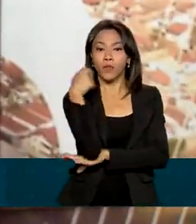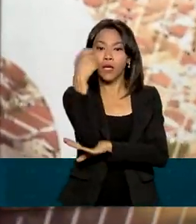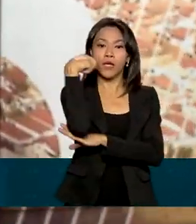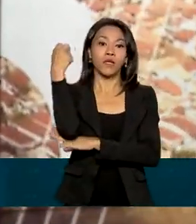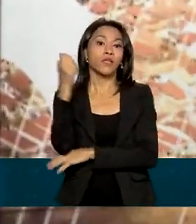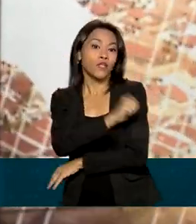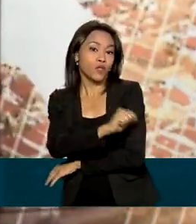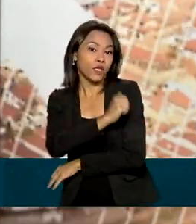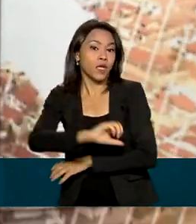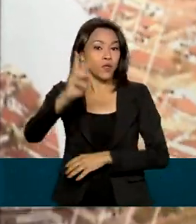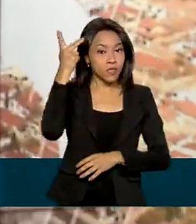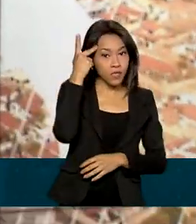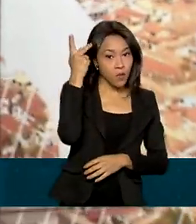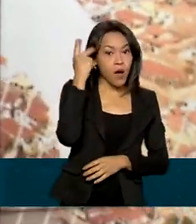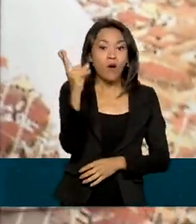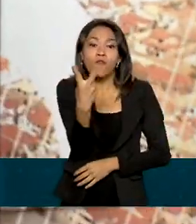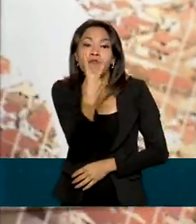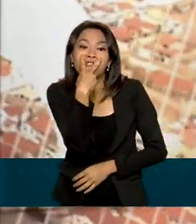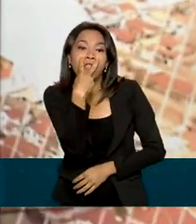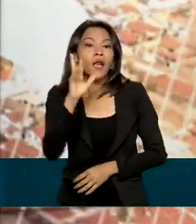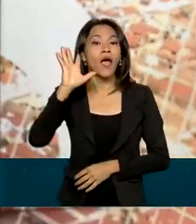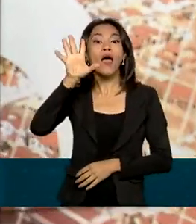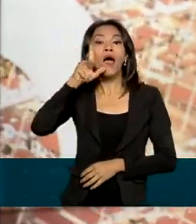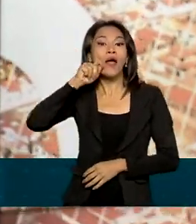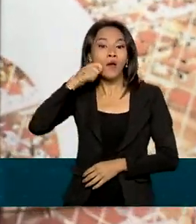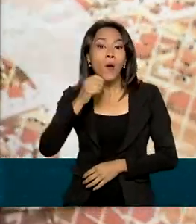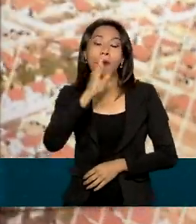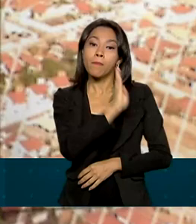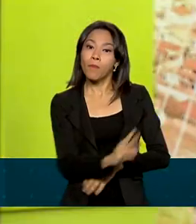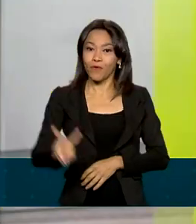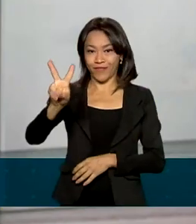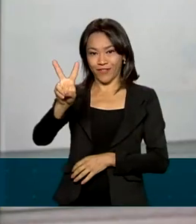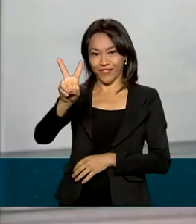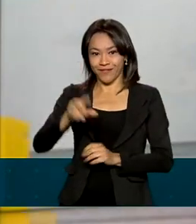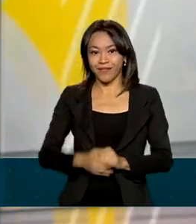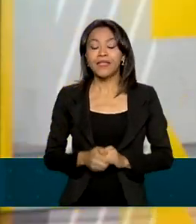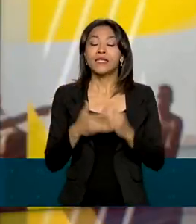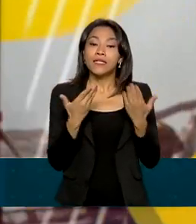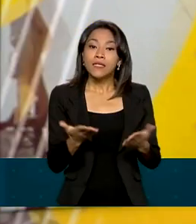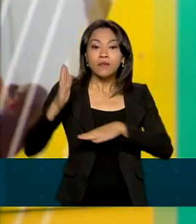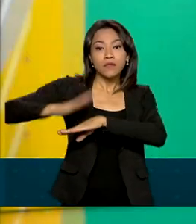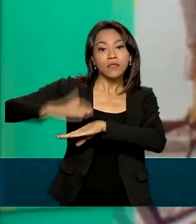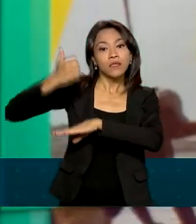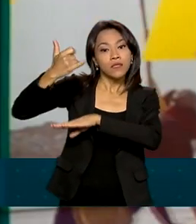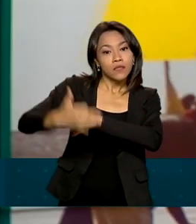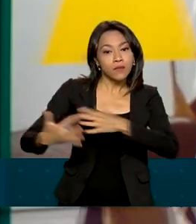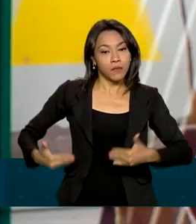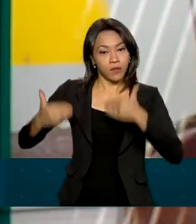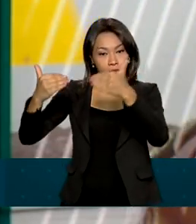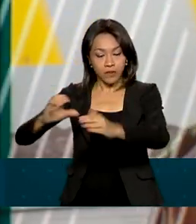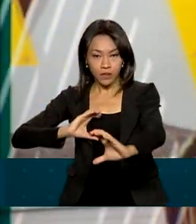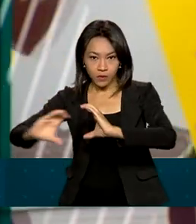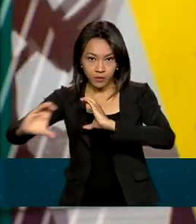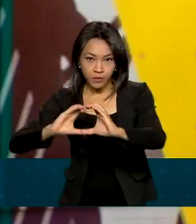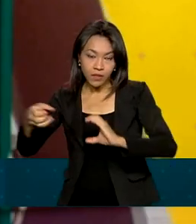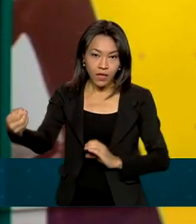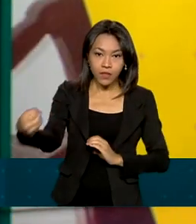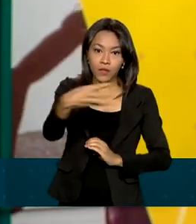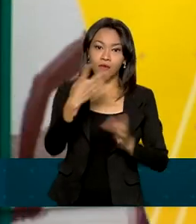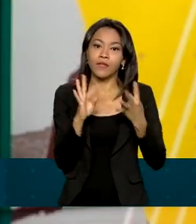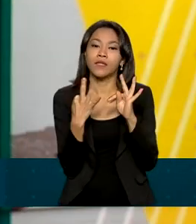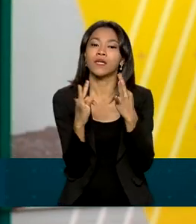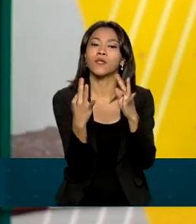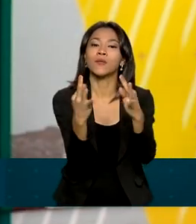Janeiro, São Paulo, Vitória, Aracaju e Boa Vista. Segundo o Ministério das Comunicações, a nova tecnologia